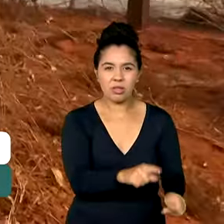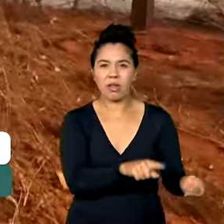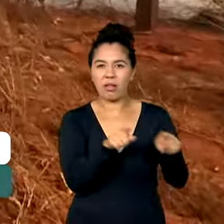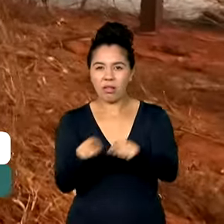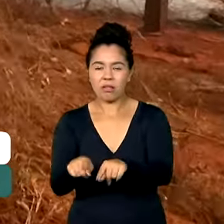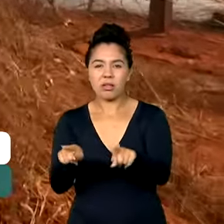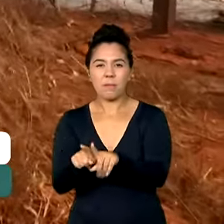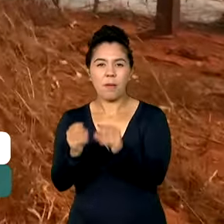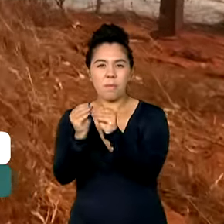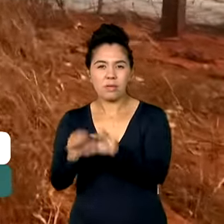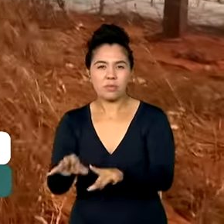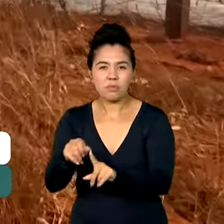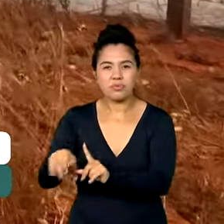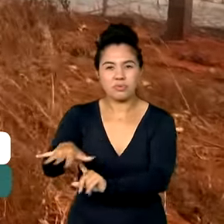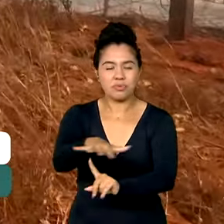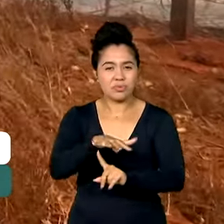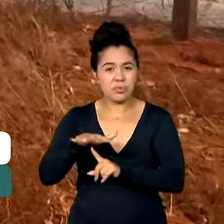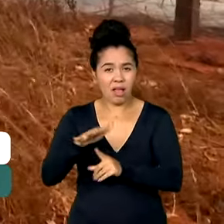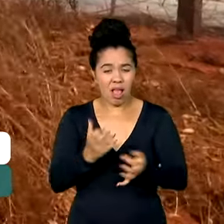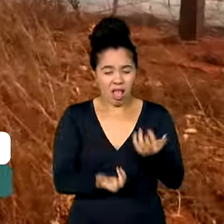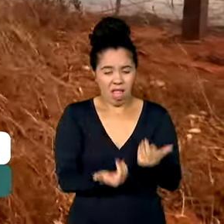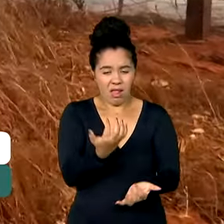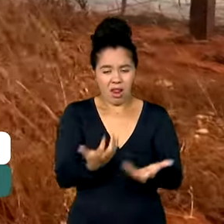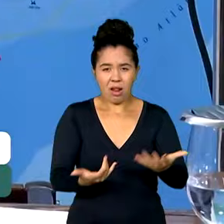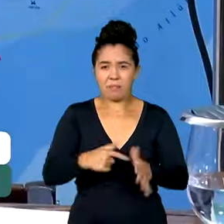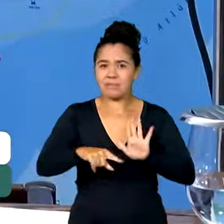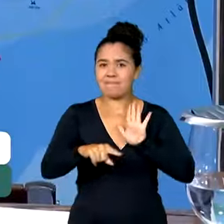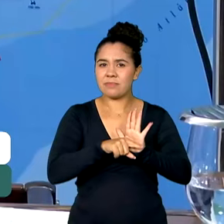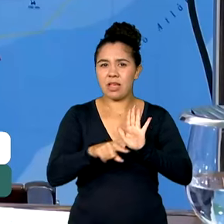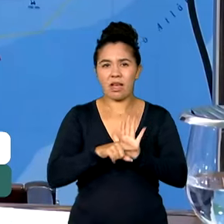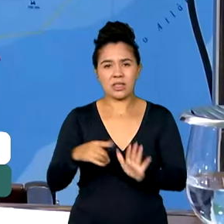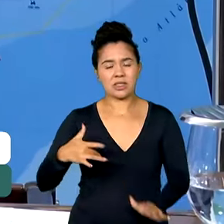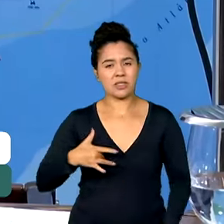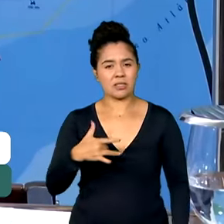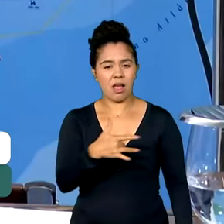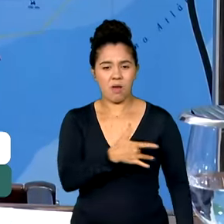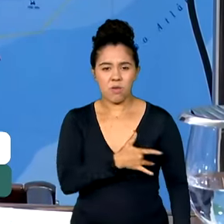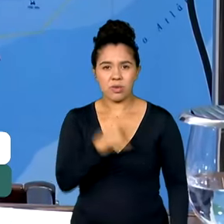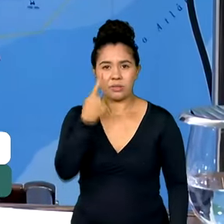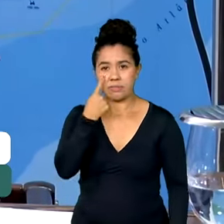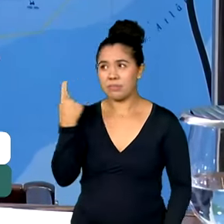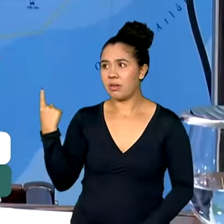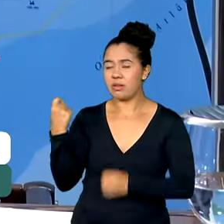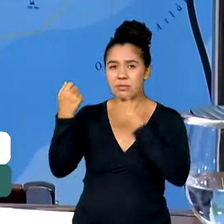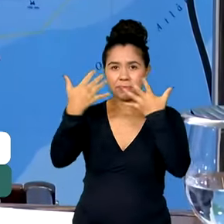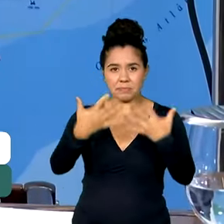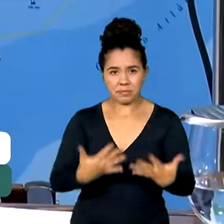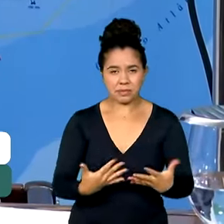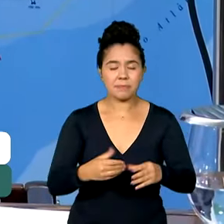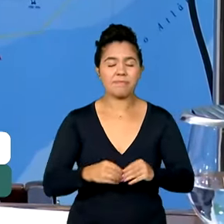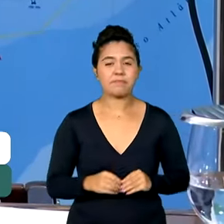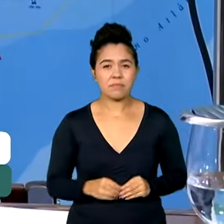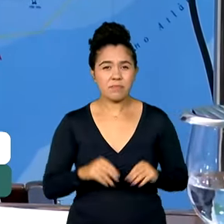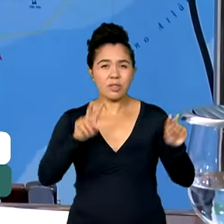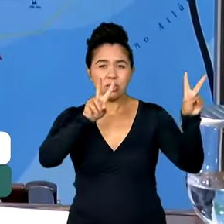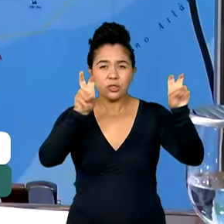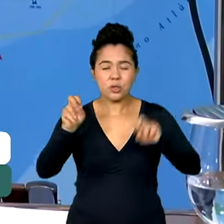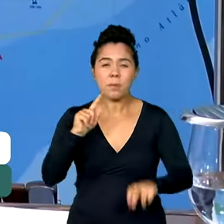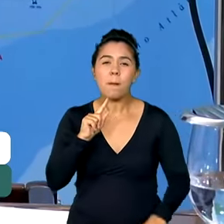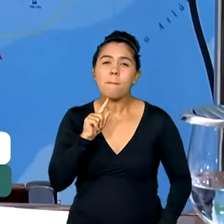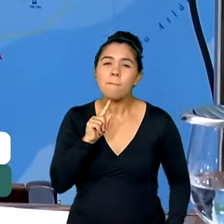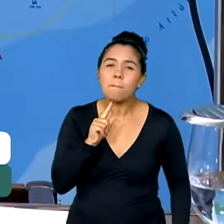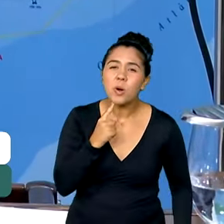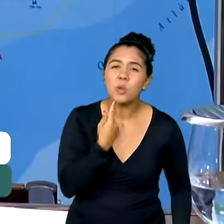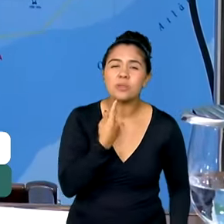queimadas têm um efeito muito negativo na saúde das pessoas, como destacou a ministra da Saúde. Além da poluição do ar,